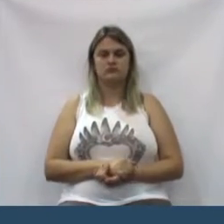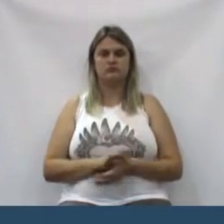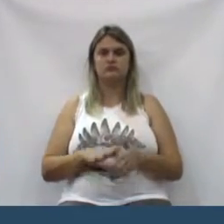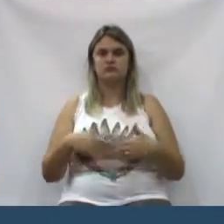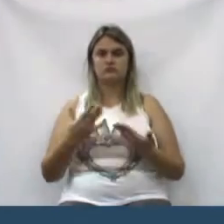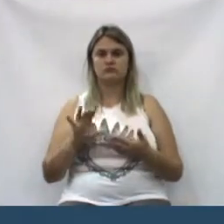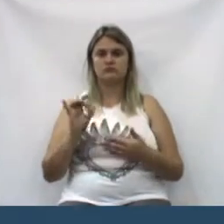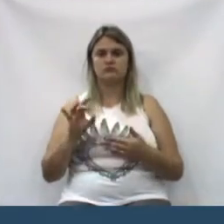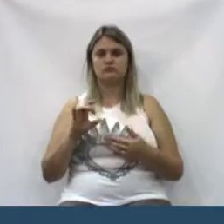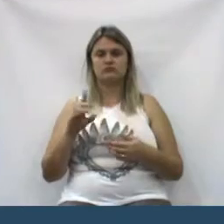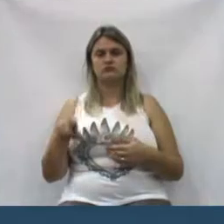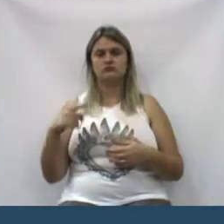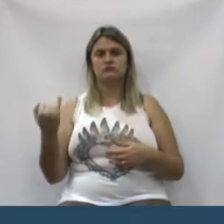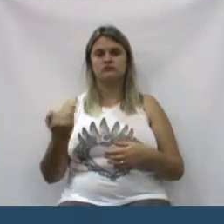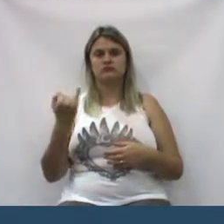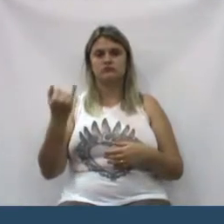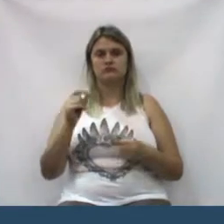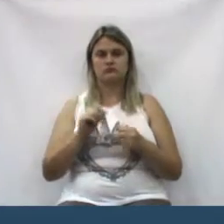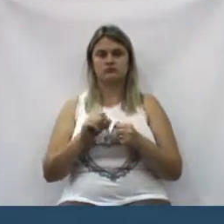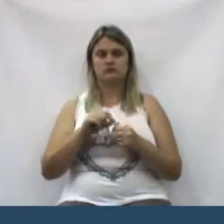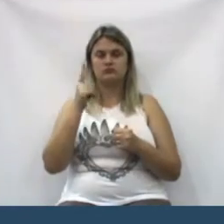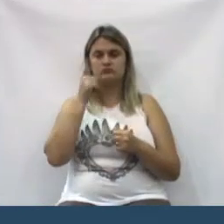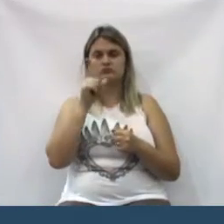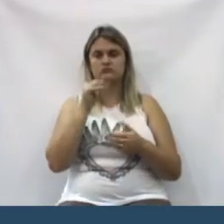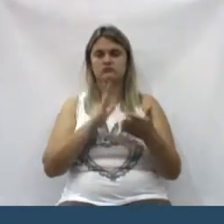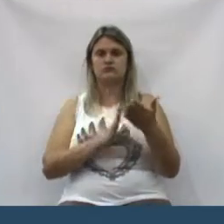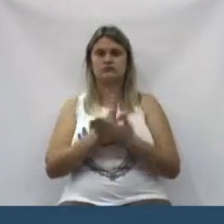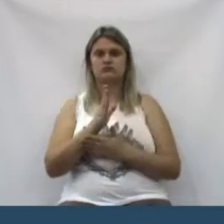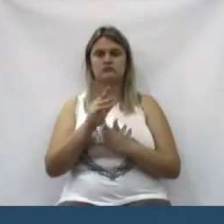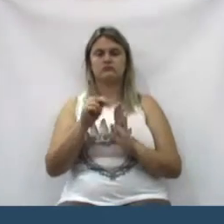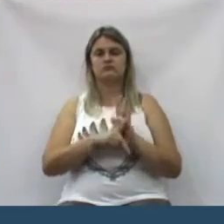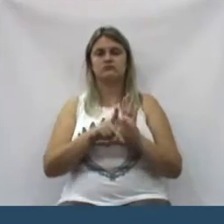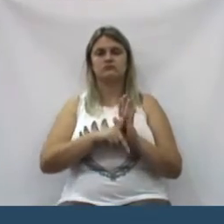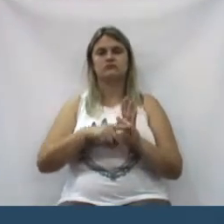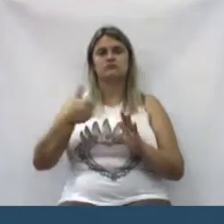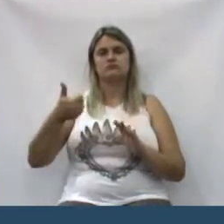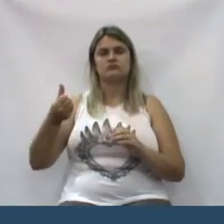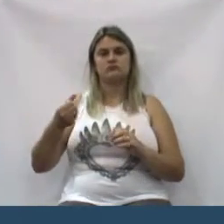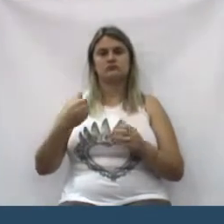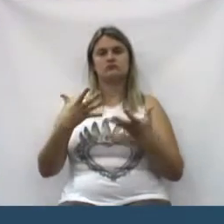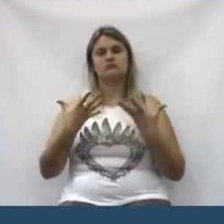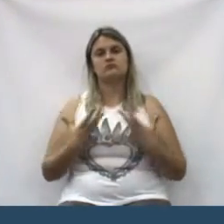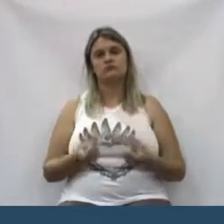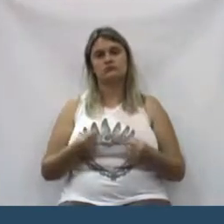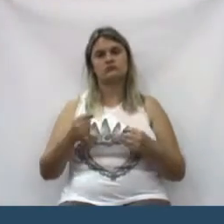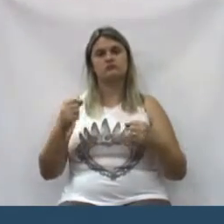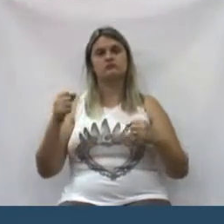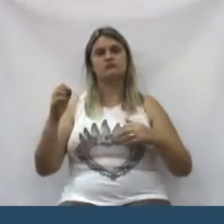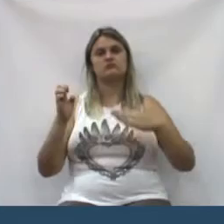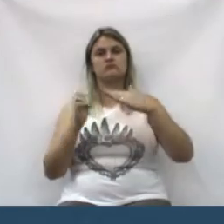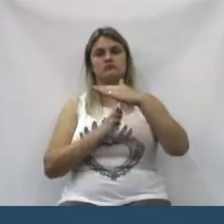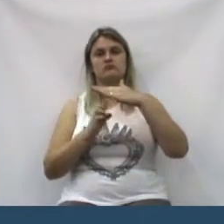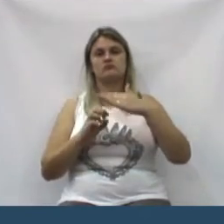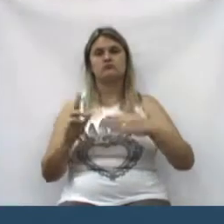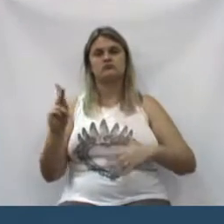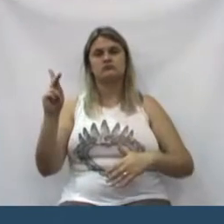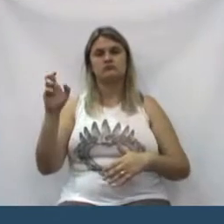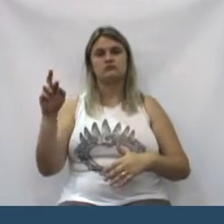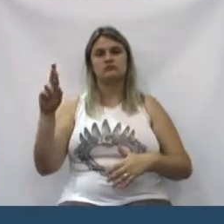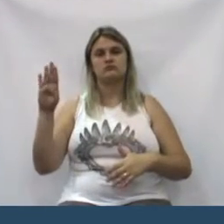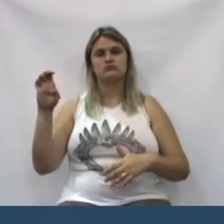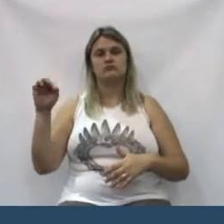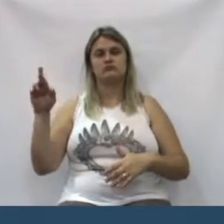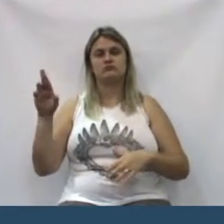Então, foi de grande valia hoje nós ter aprovado esse projeto 16, beneficiando principalmente a empresa Kerber e